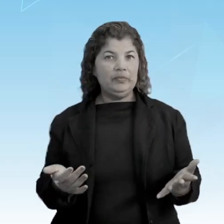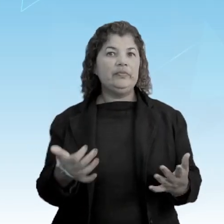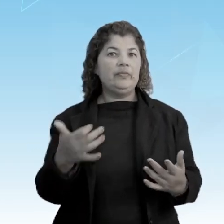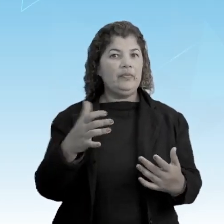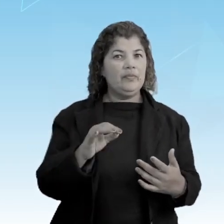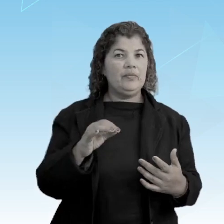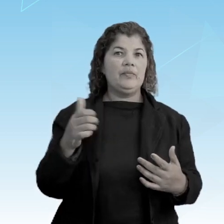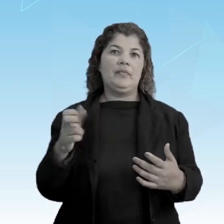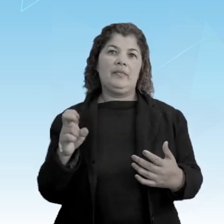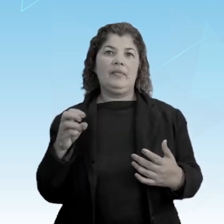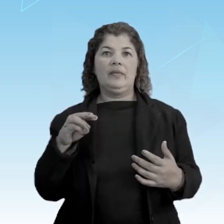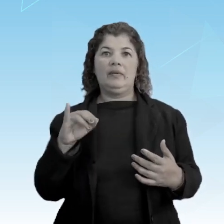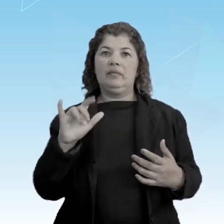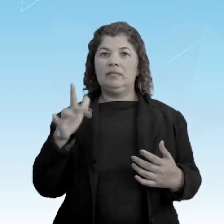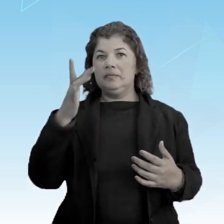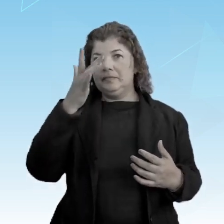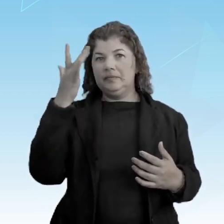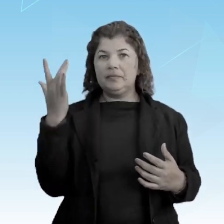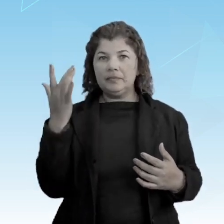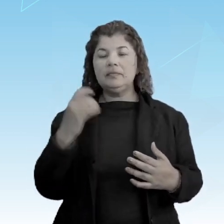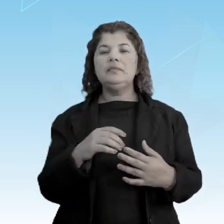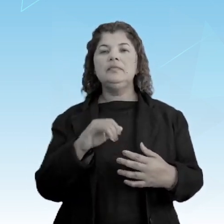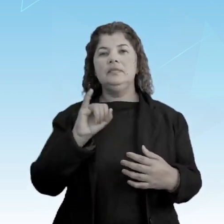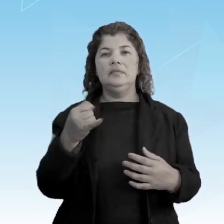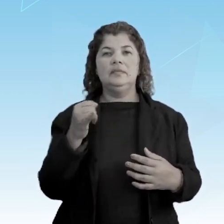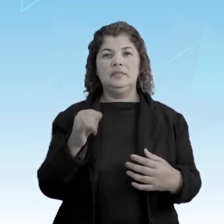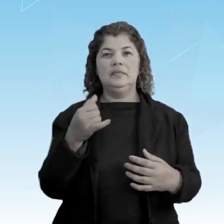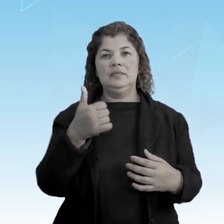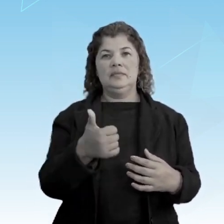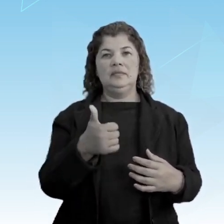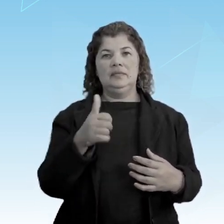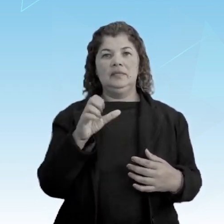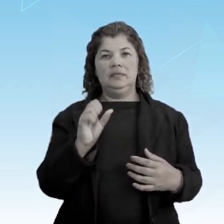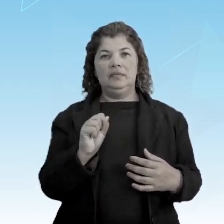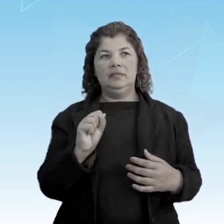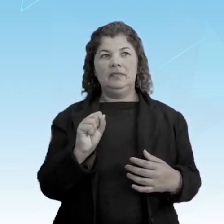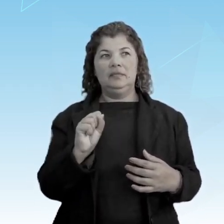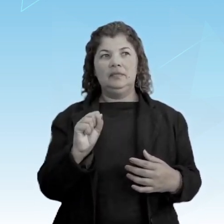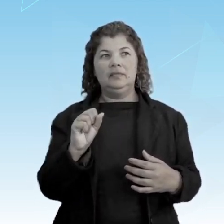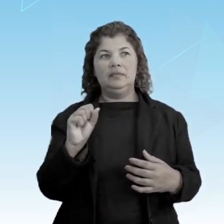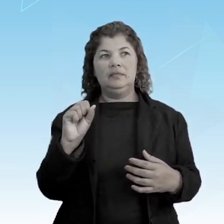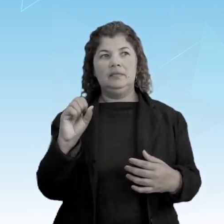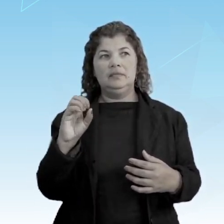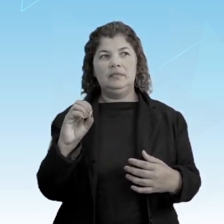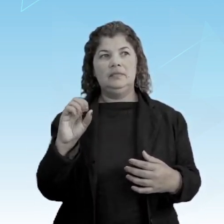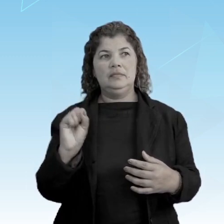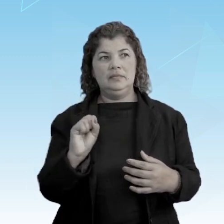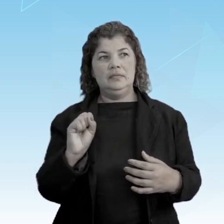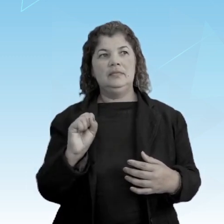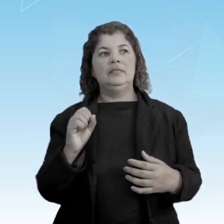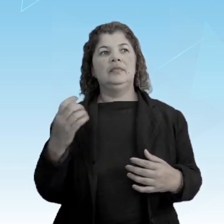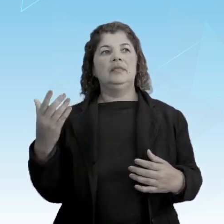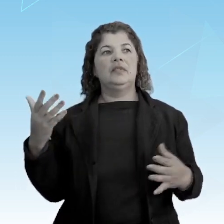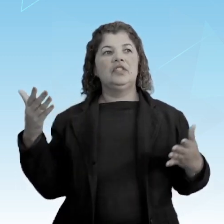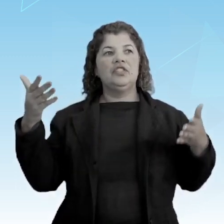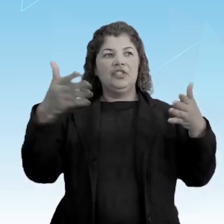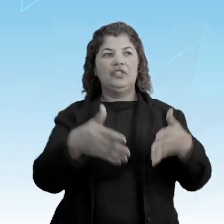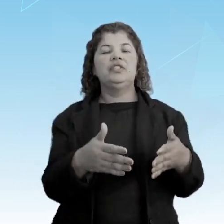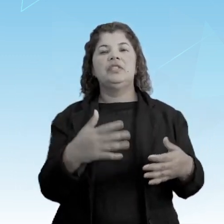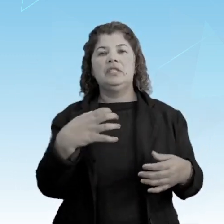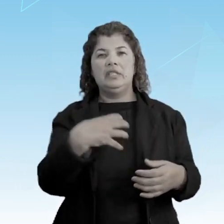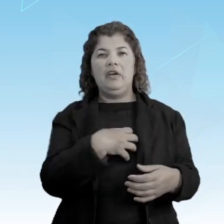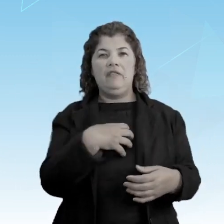quinze mil pessoas. Em janeiro de 1808, ele sua cometeu a chegar a Salvador,